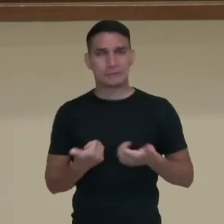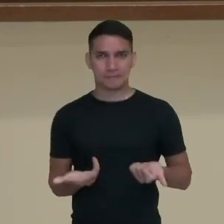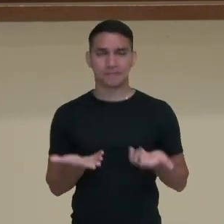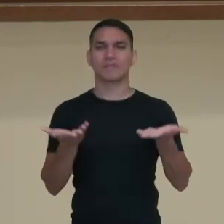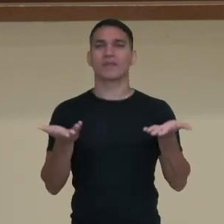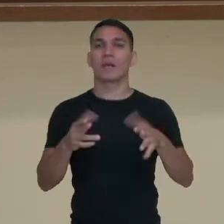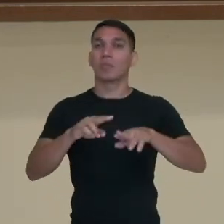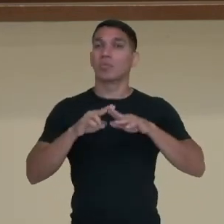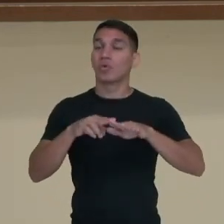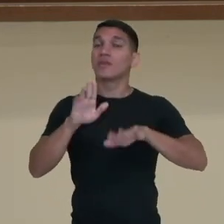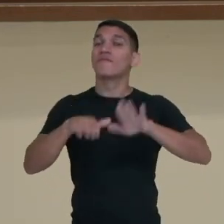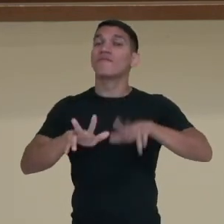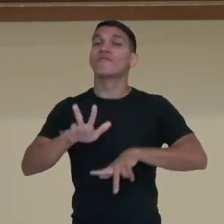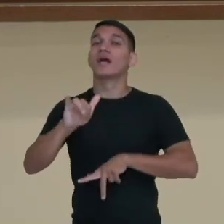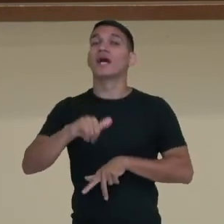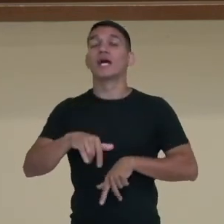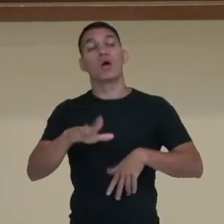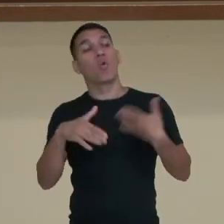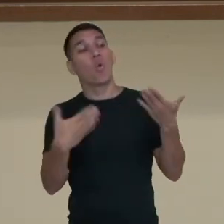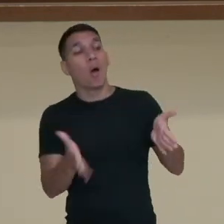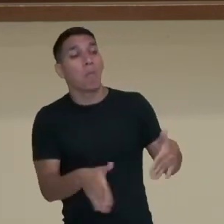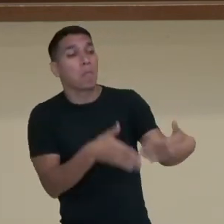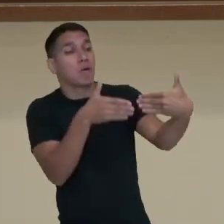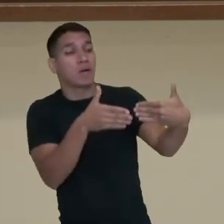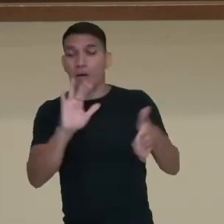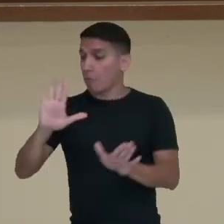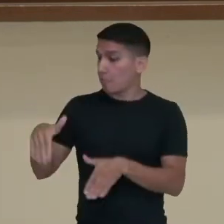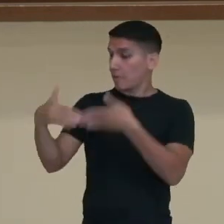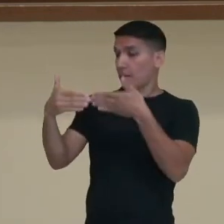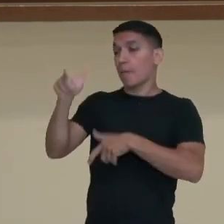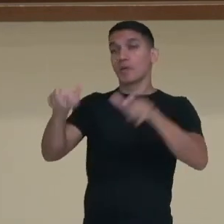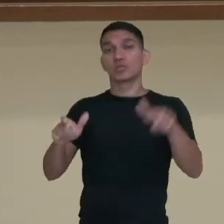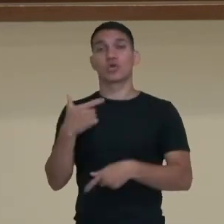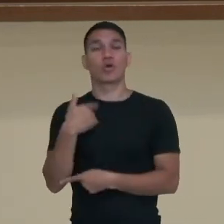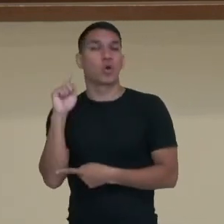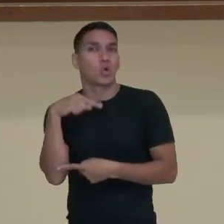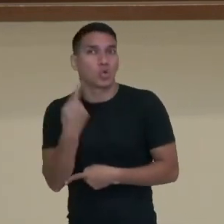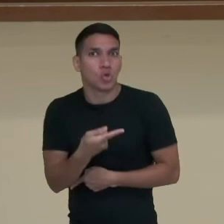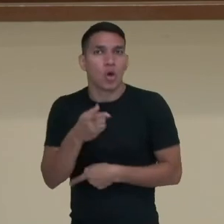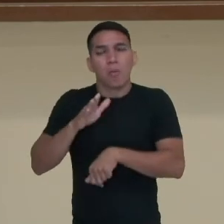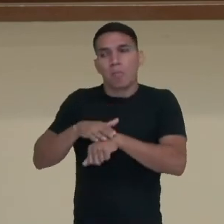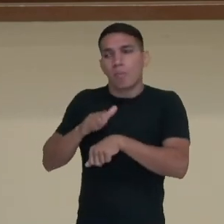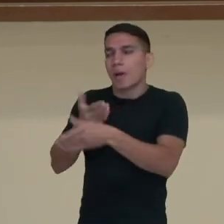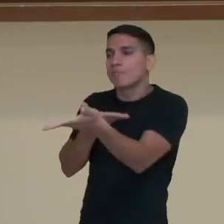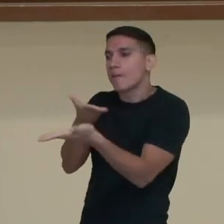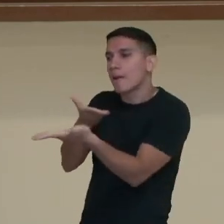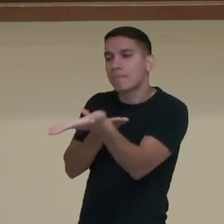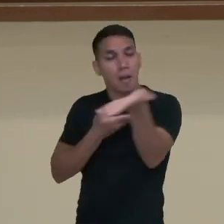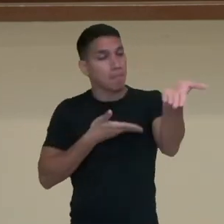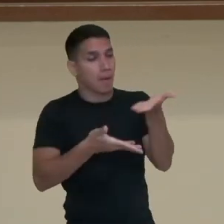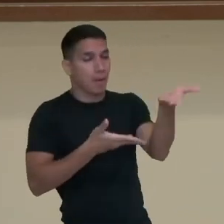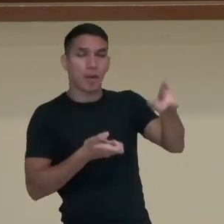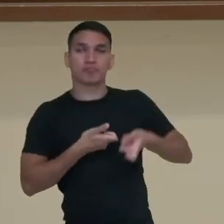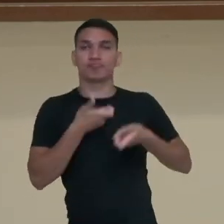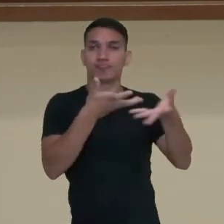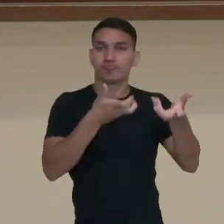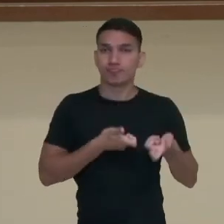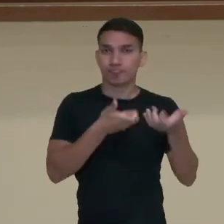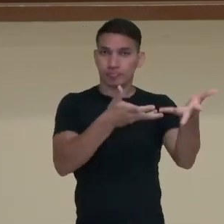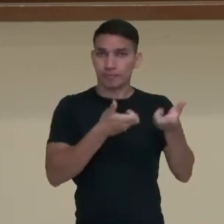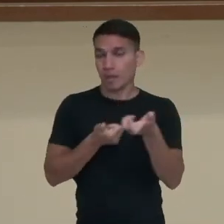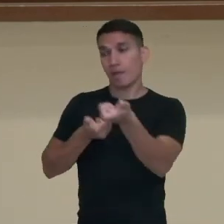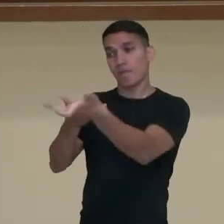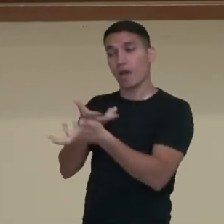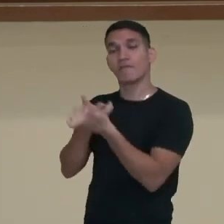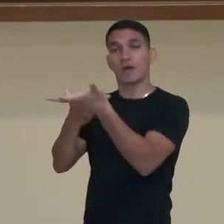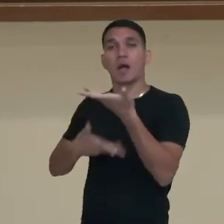Então, vai depender dos interlocutores, das pessoas com quem nós estamos no ato da interação verbal ou a